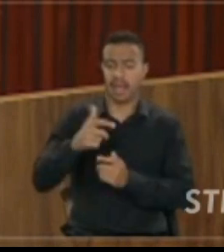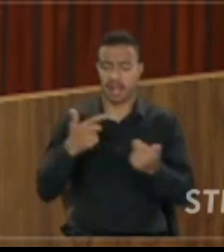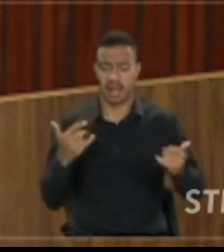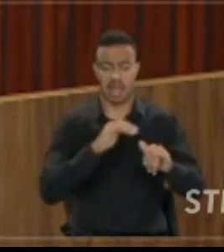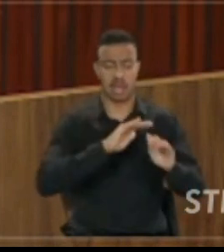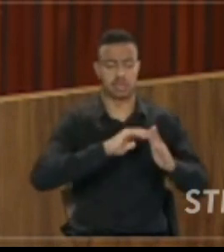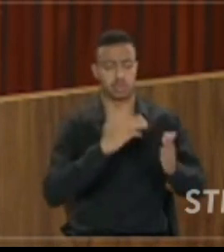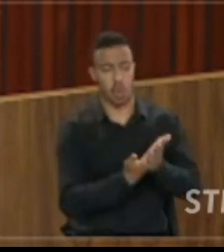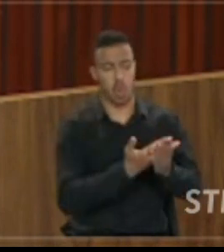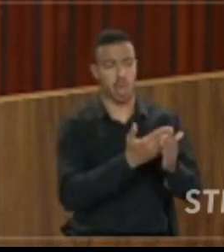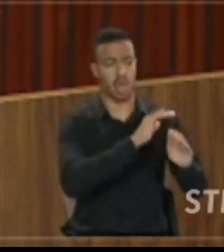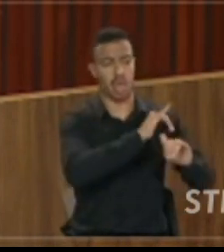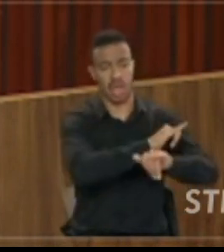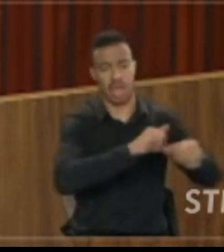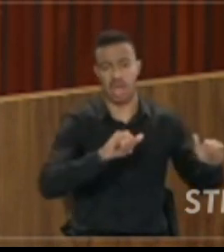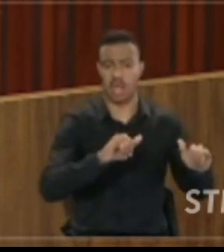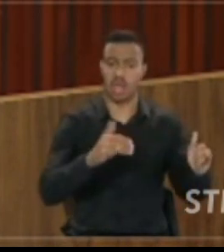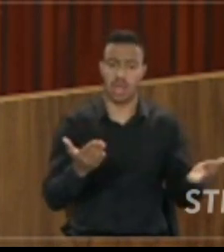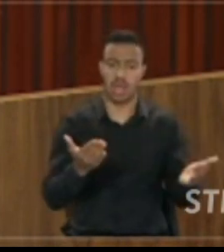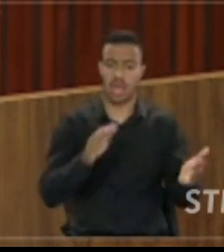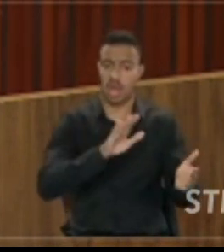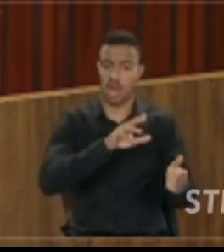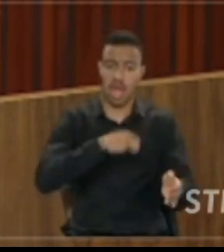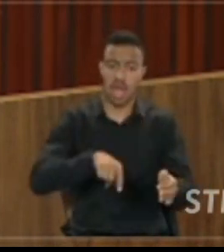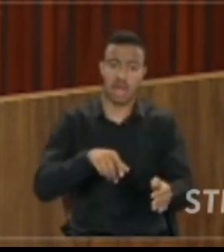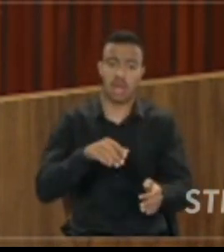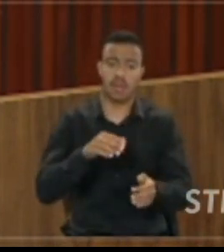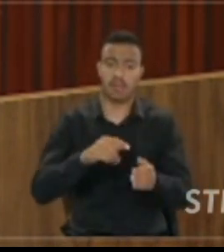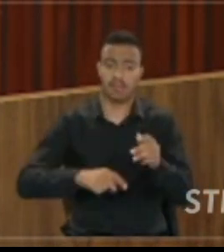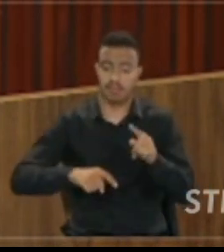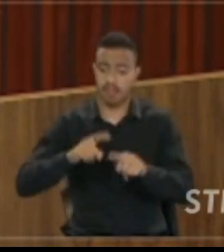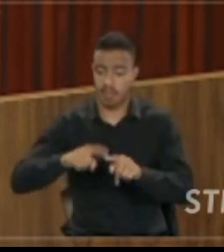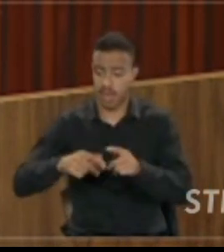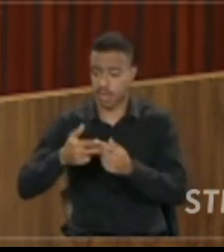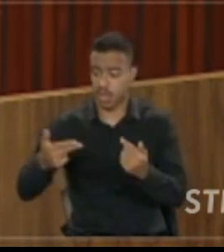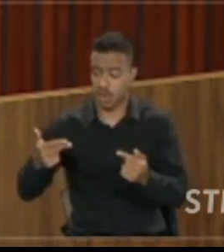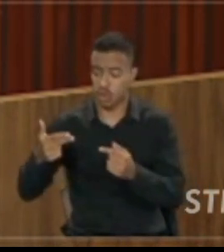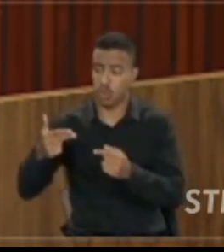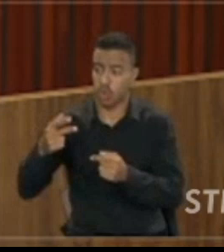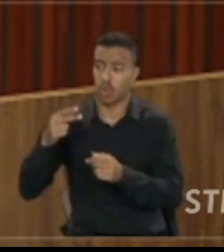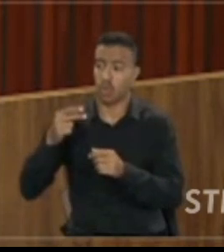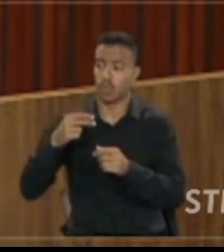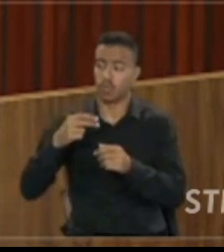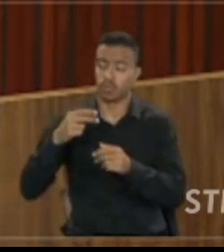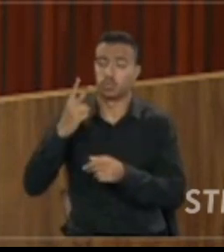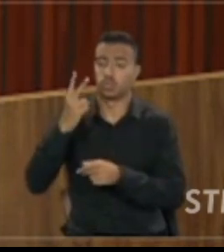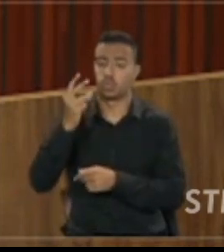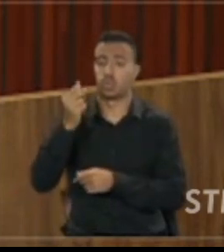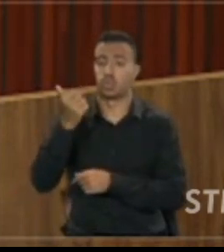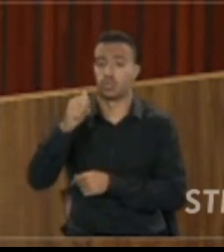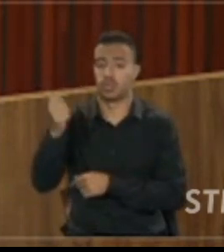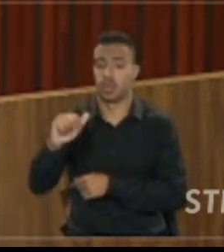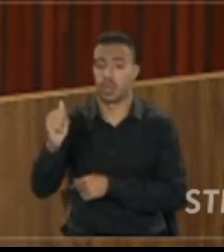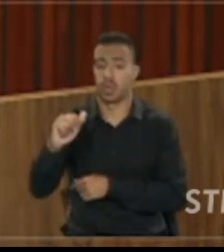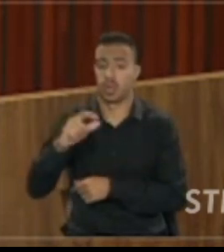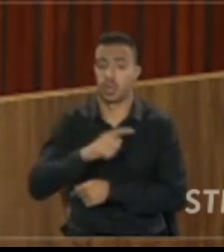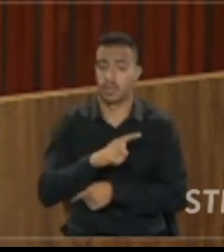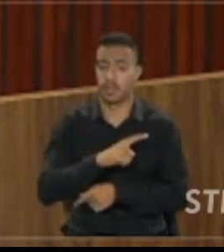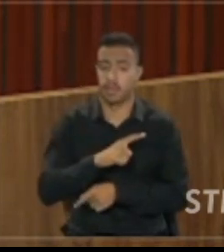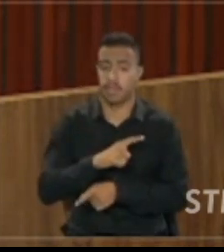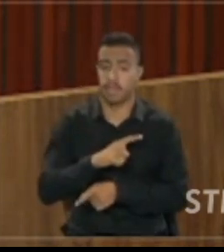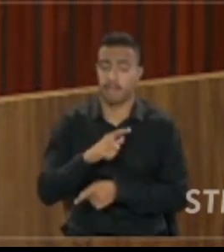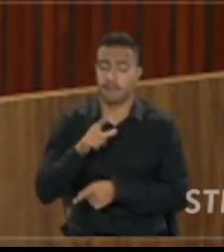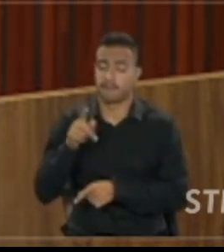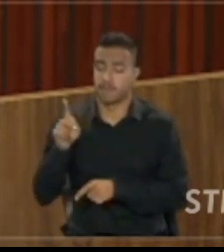matéria jornalística de TV aberta de 2011, envolvendo a concepção do kit de combate à homofobia,